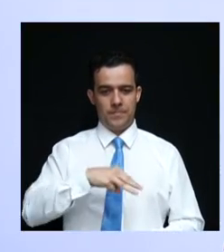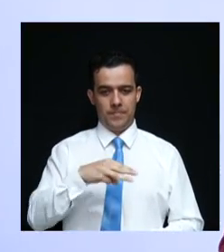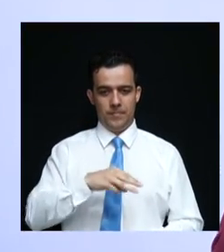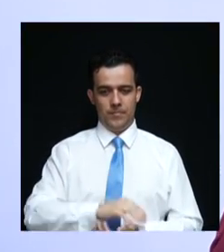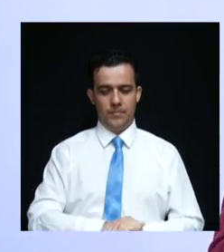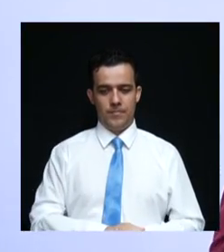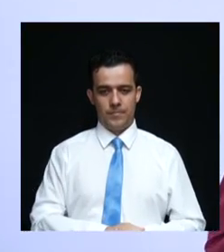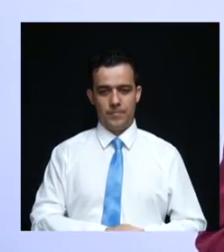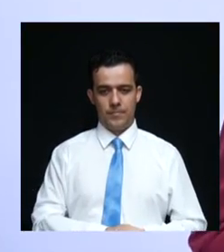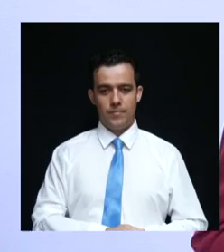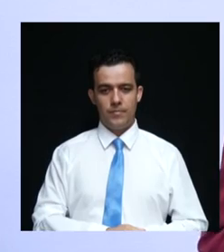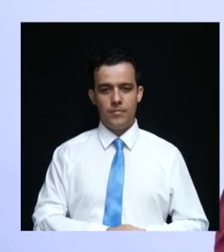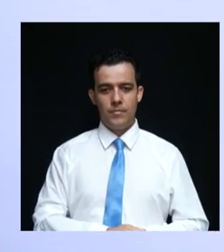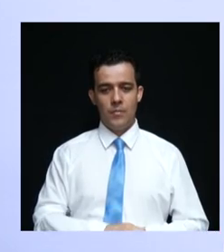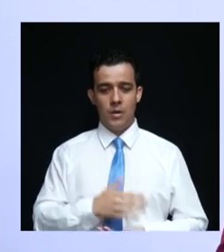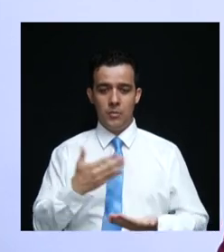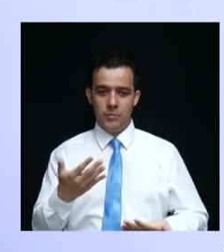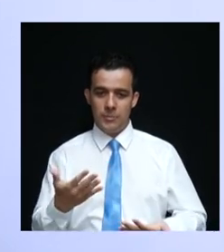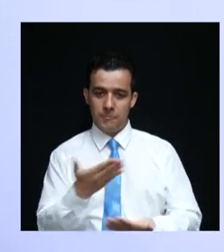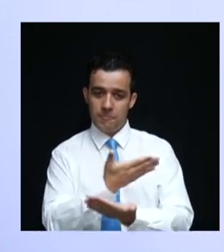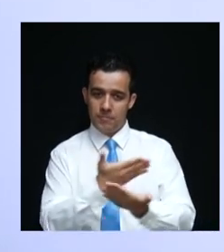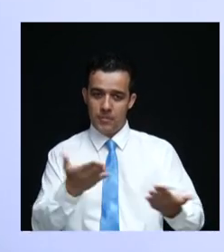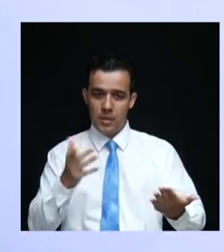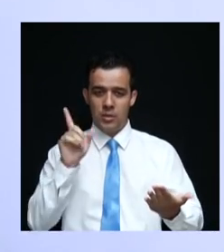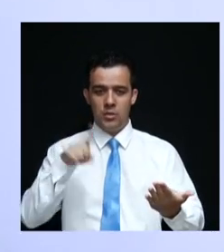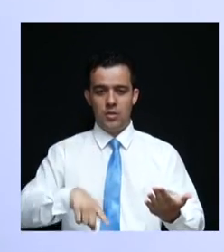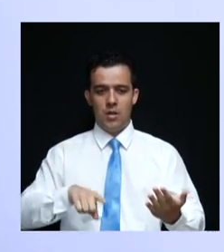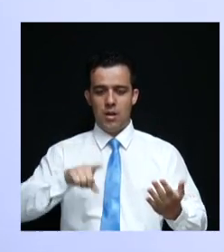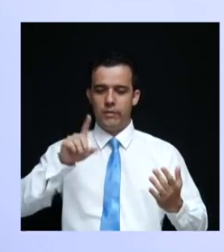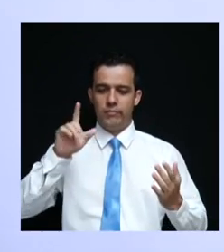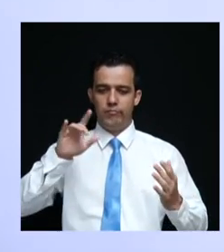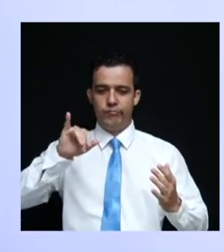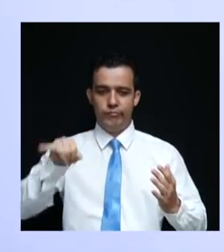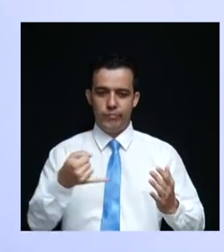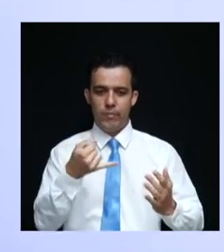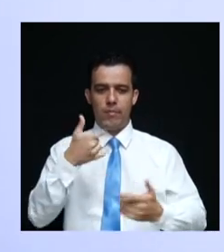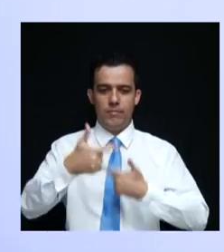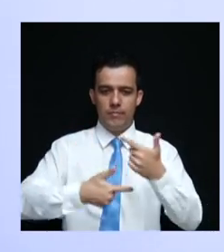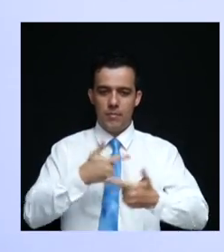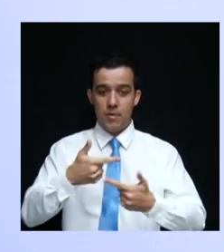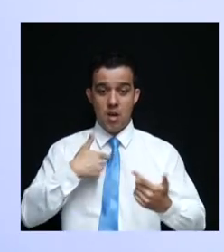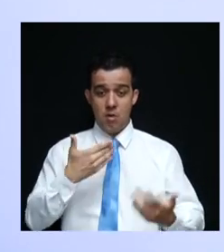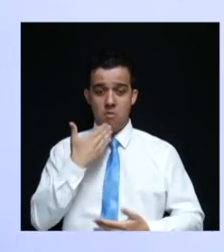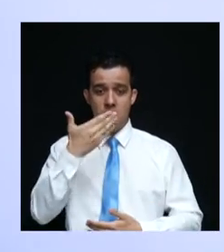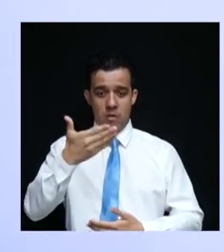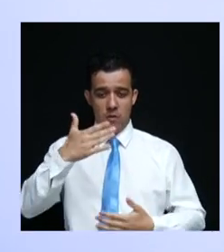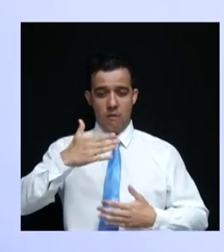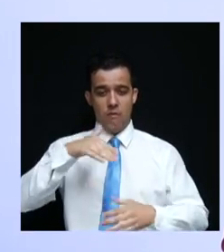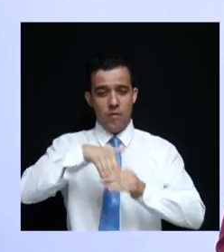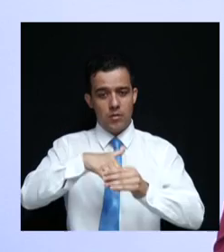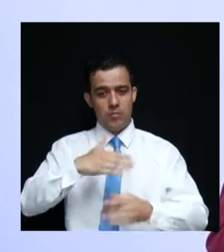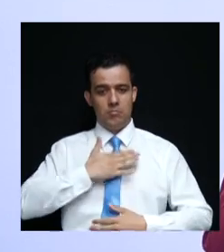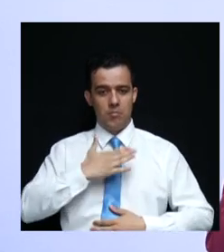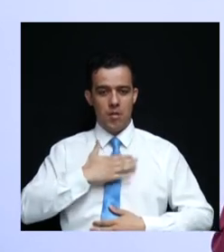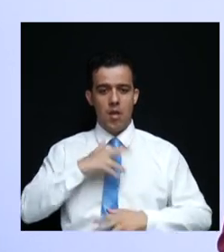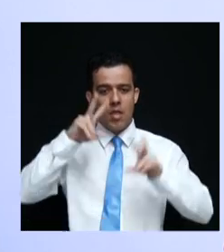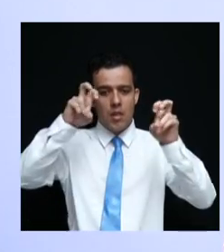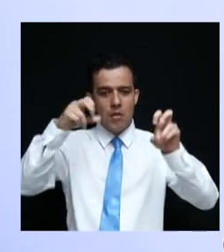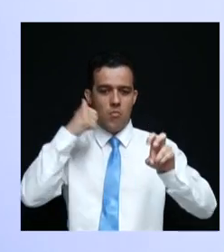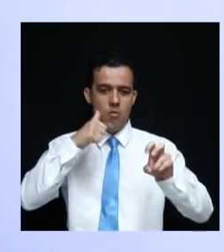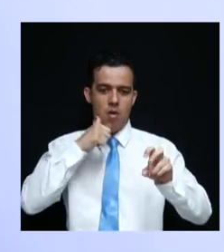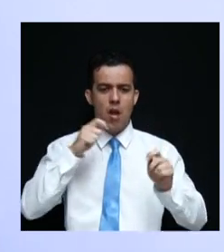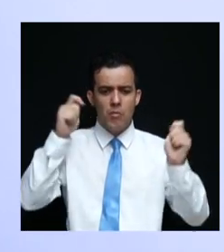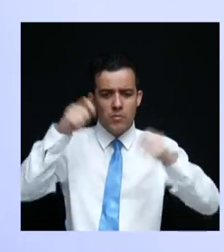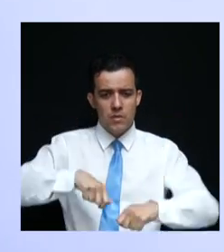Bom, para você que nos acompanha, eles já tiveram a oportunidade. Eu peço a você agora a oportunidade, porque no tema da mulher, quem pode